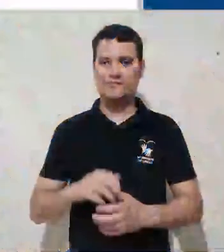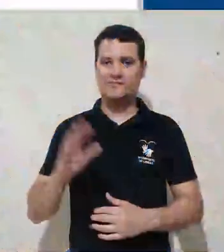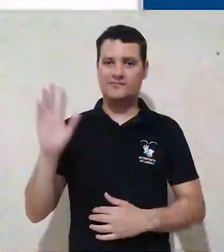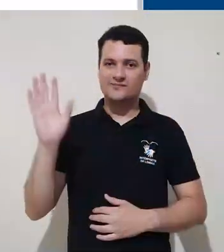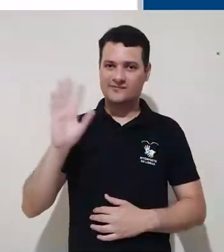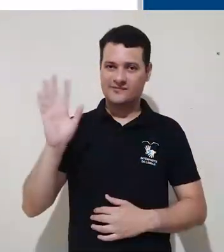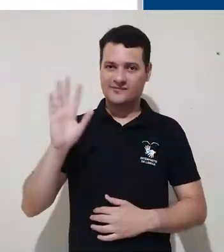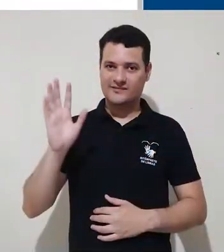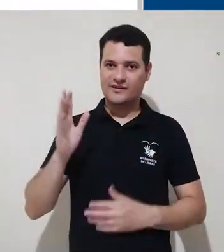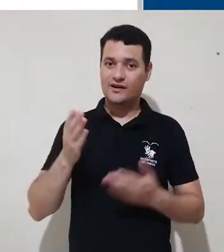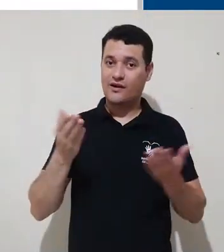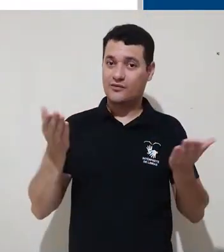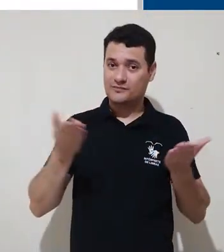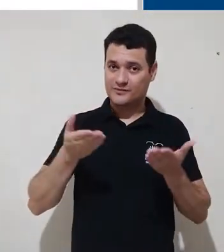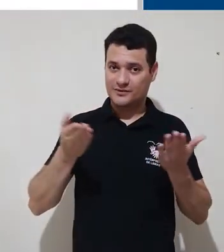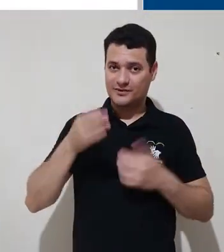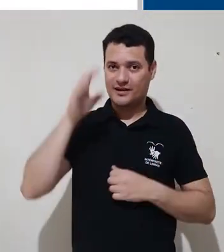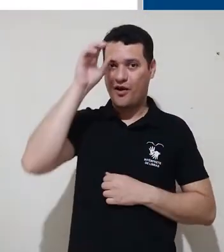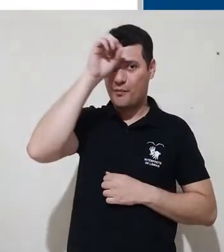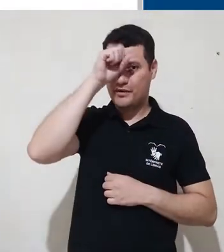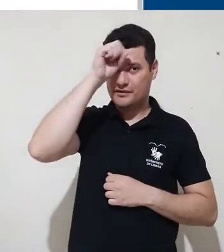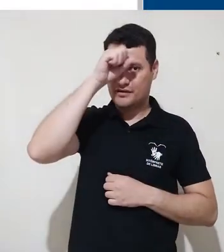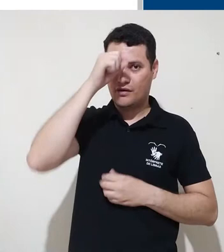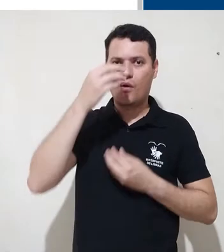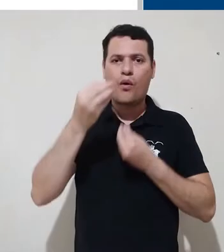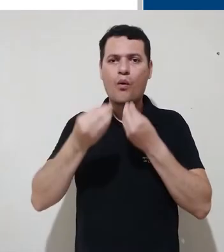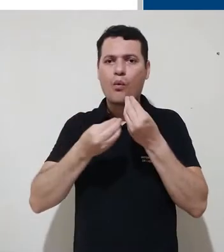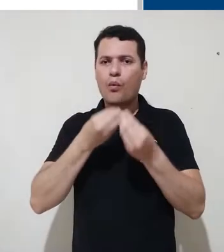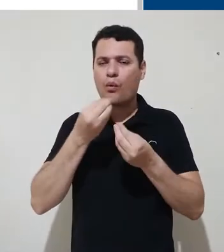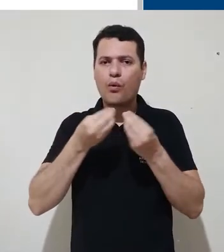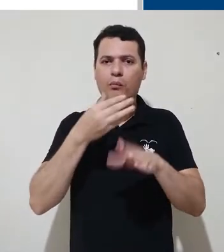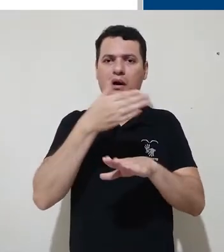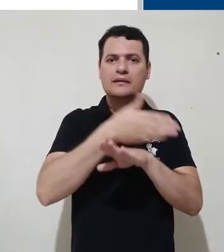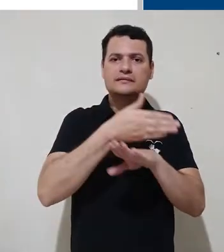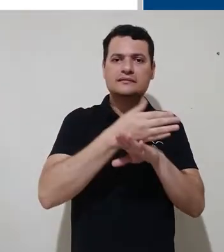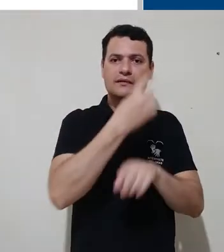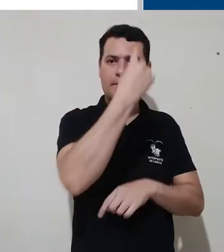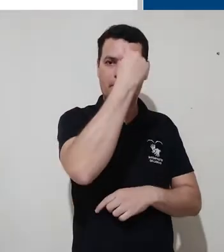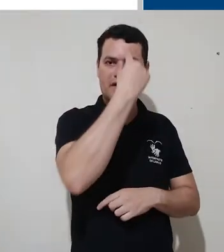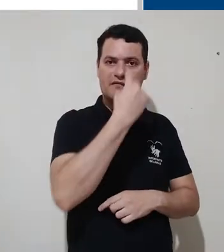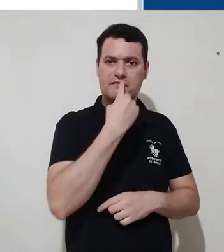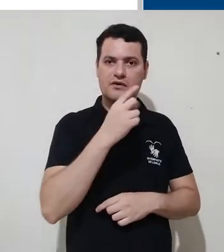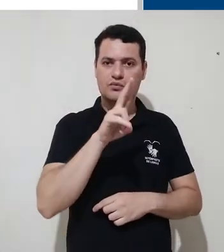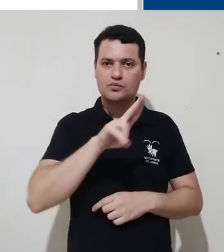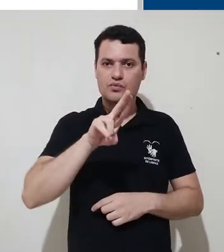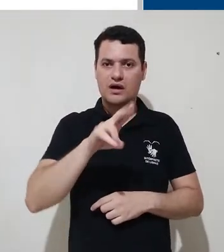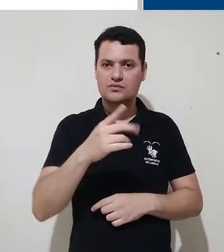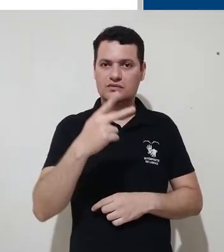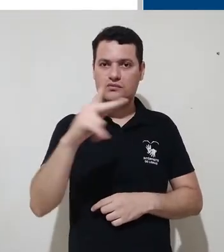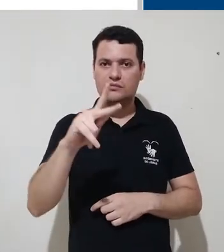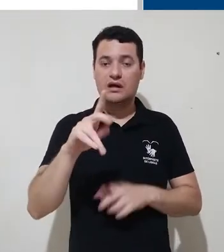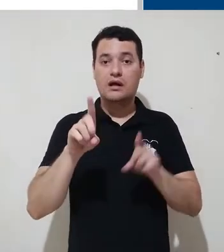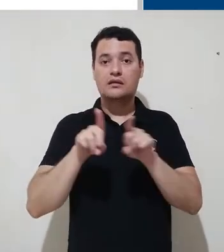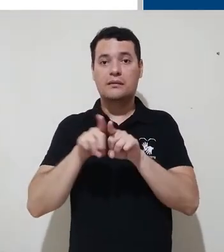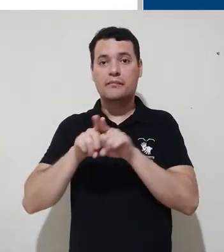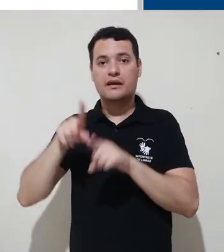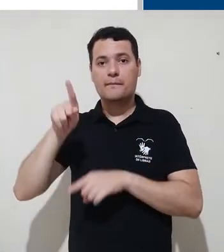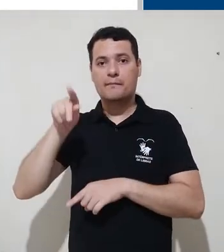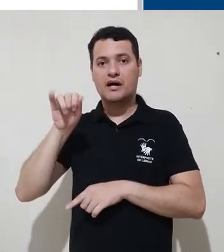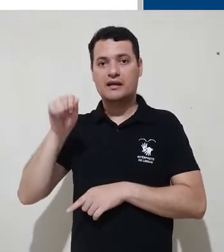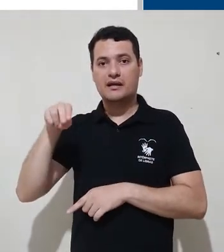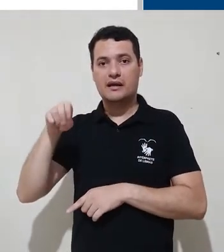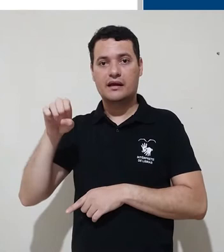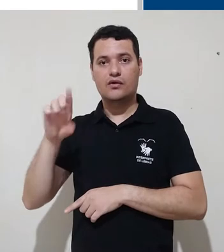Olá, hoje vamos aprender como acessar o perfil do usuário e o painel do